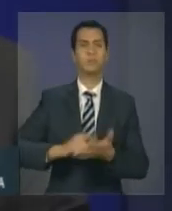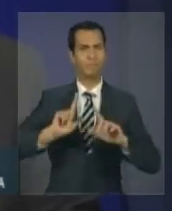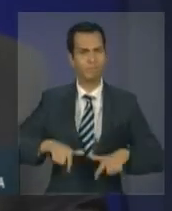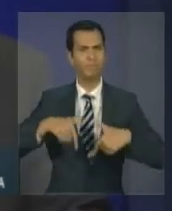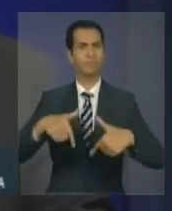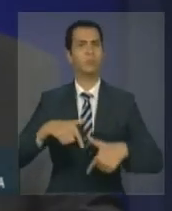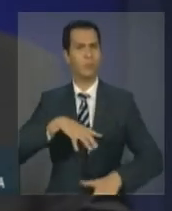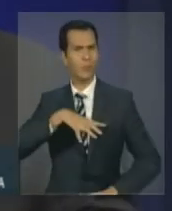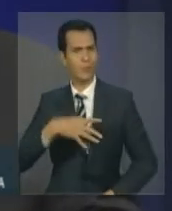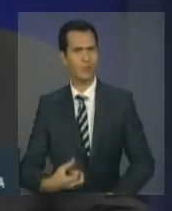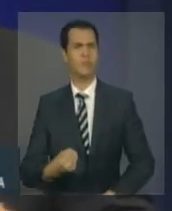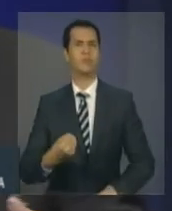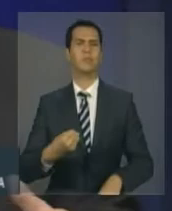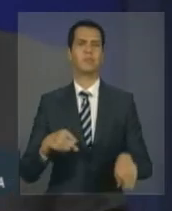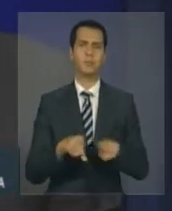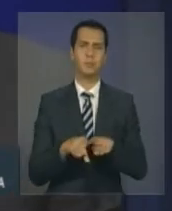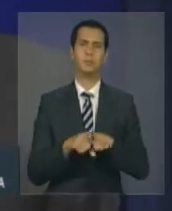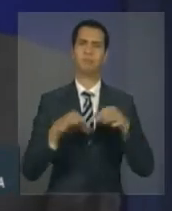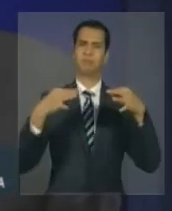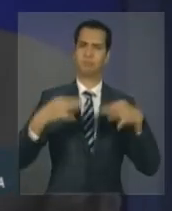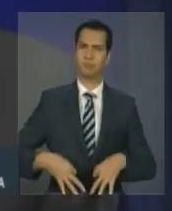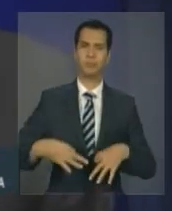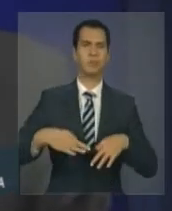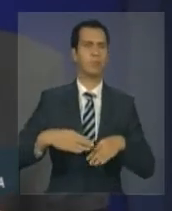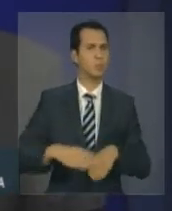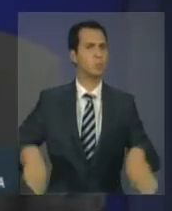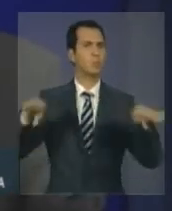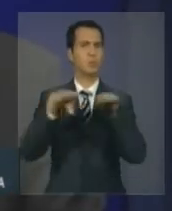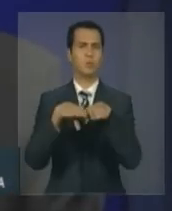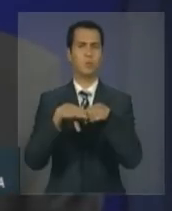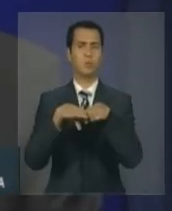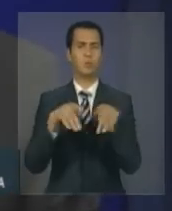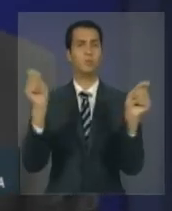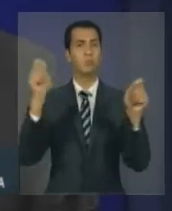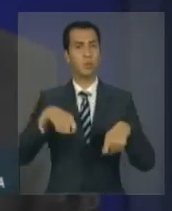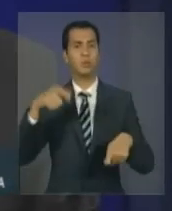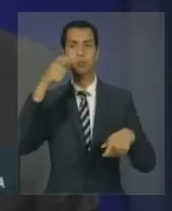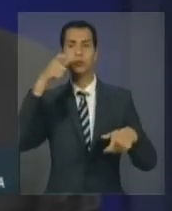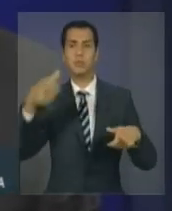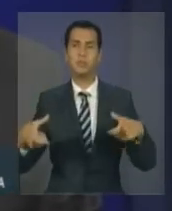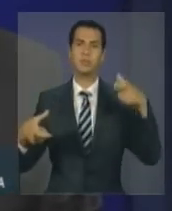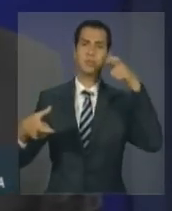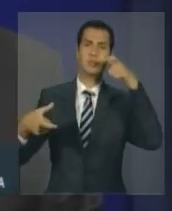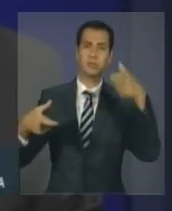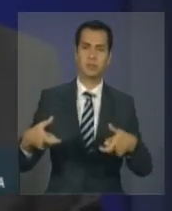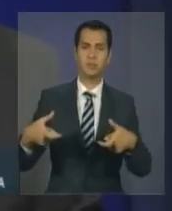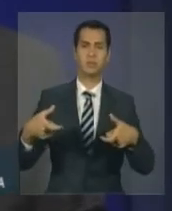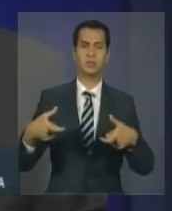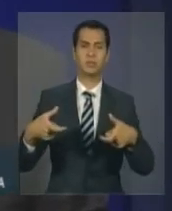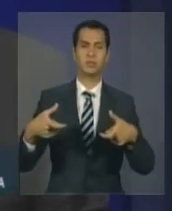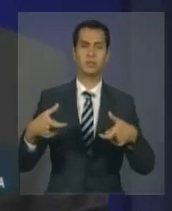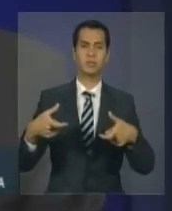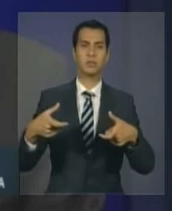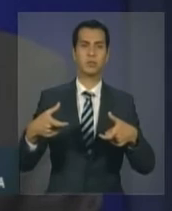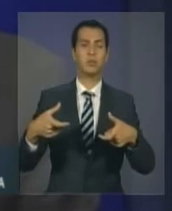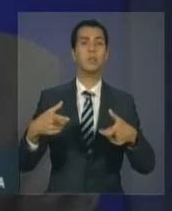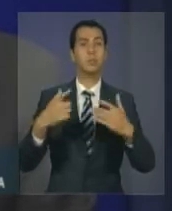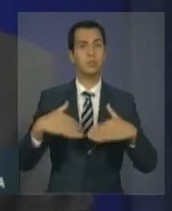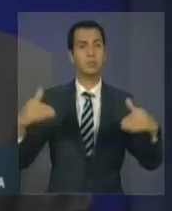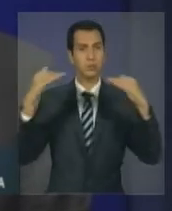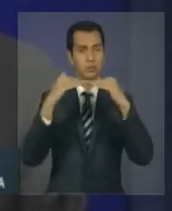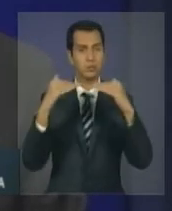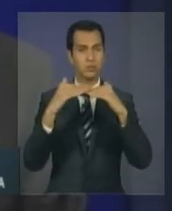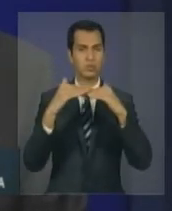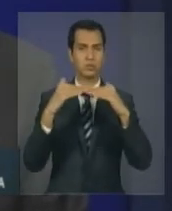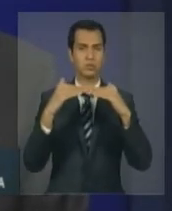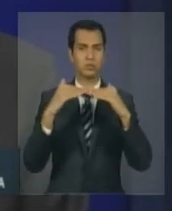União Europeia e o Mercosul, um acordo que salvaguarda, obviamente, interesses específicos e domínios mais sensíveis que existem de